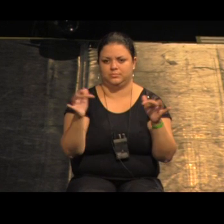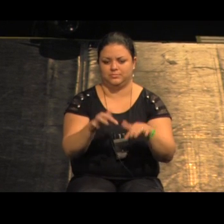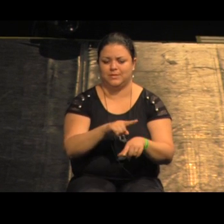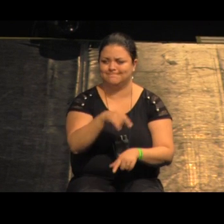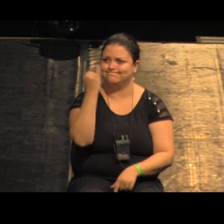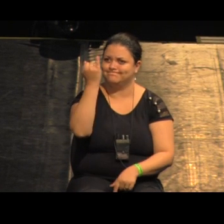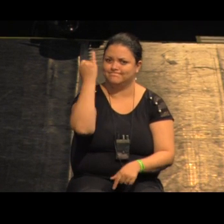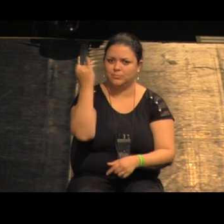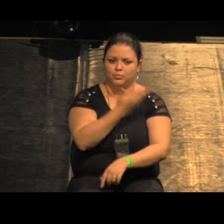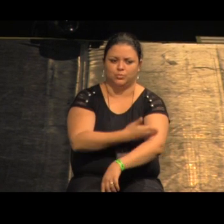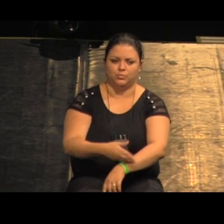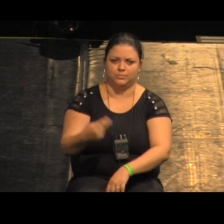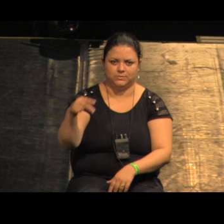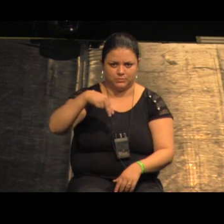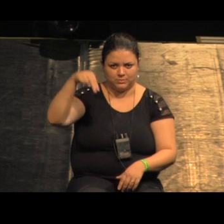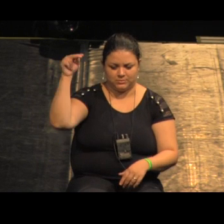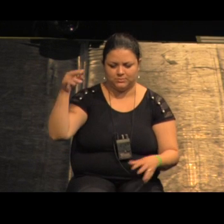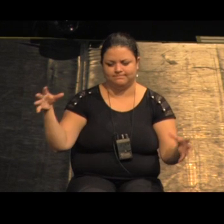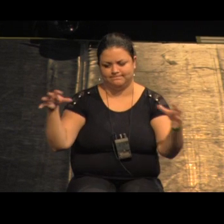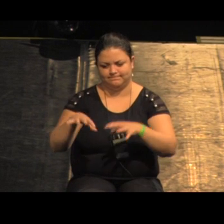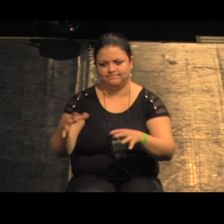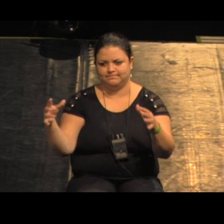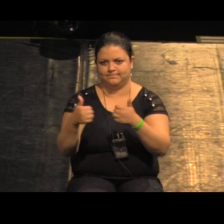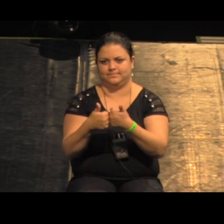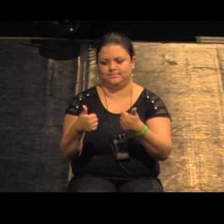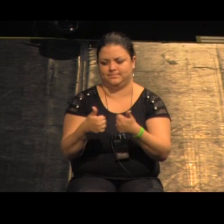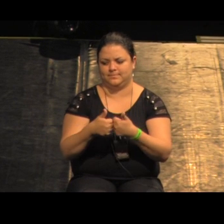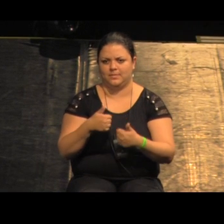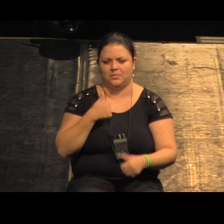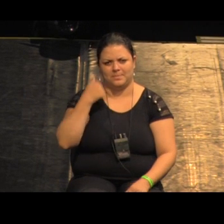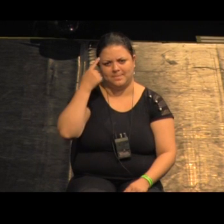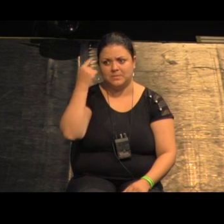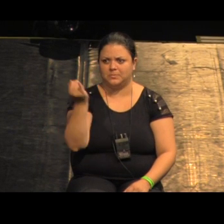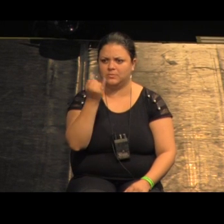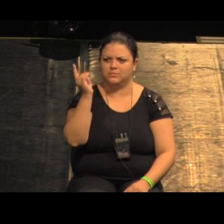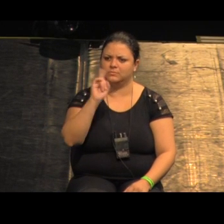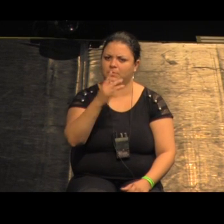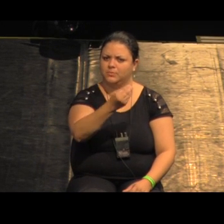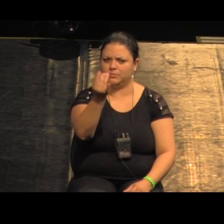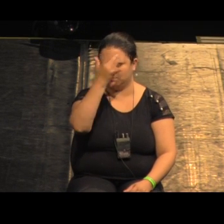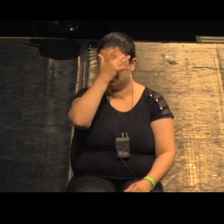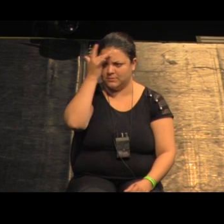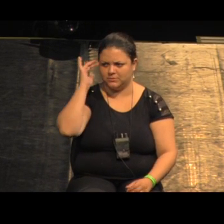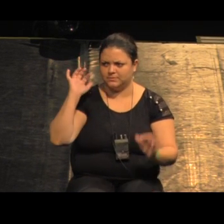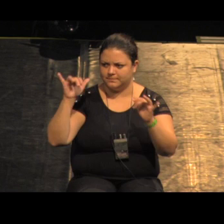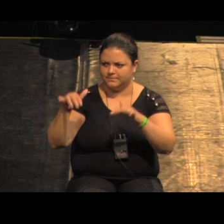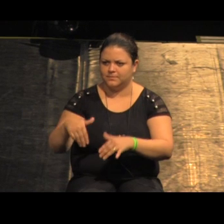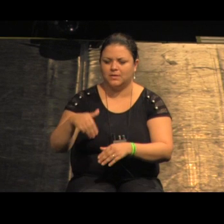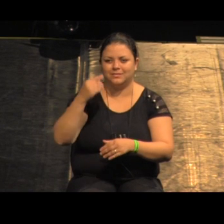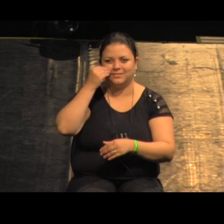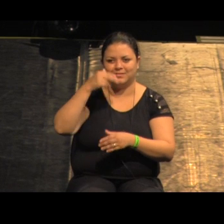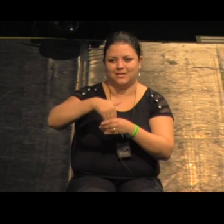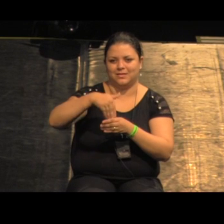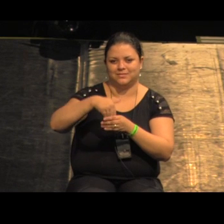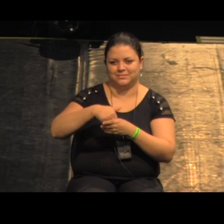importante e não sou só eu que acho importante o pessoal também foi lá se garantir na eleição municipal então